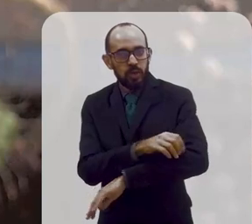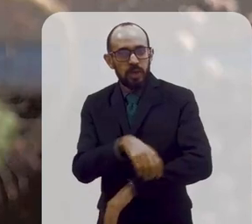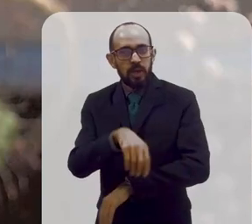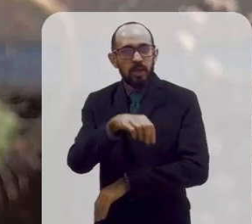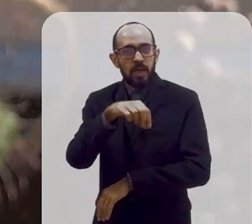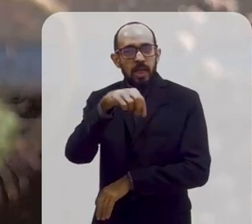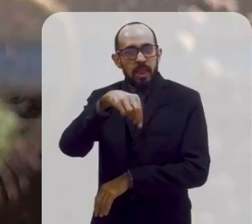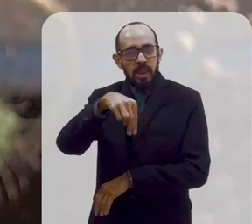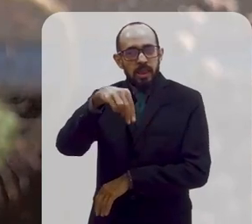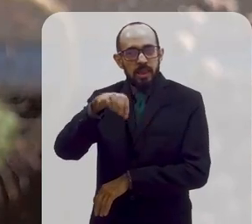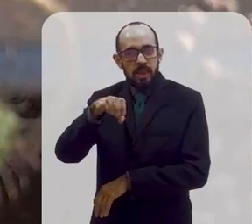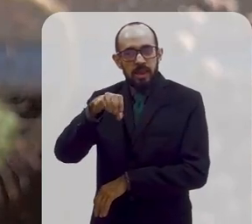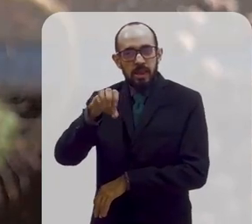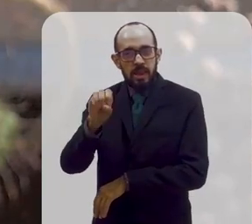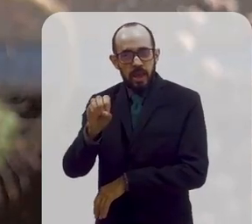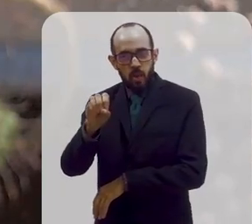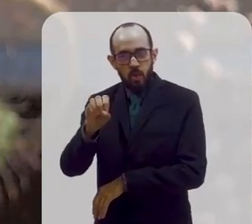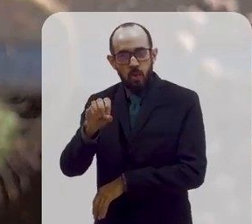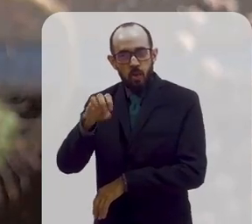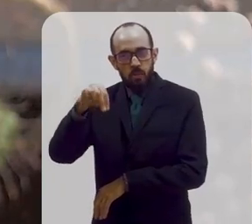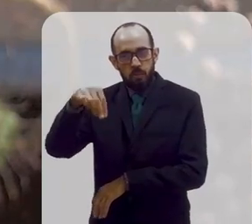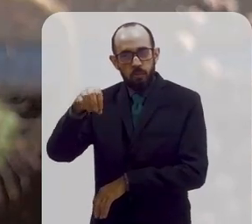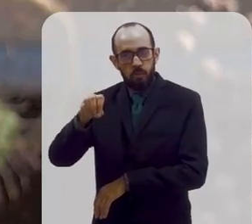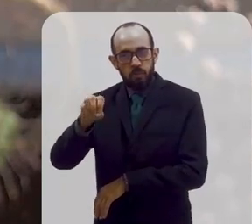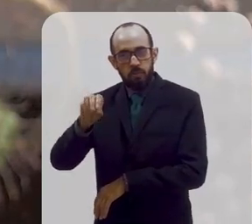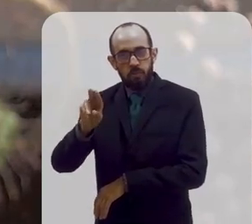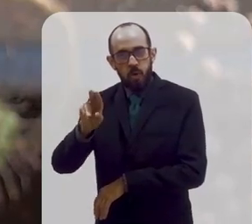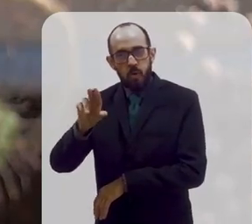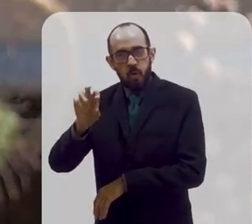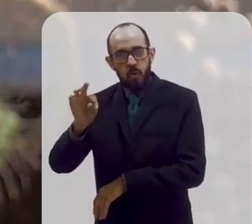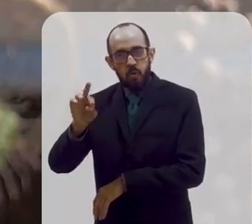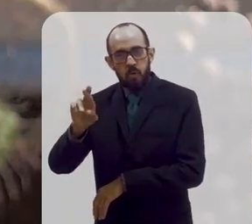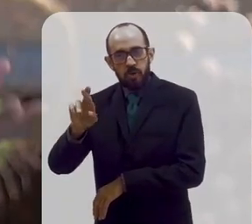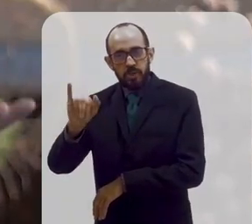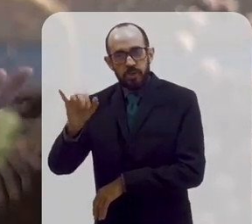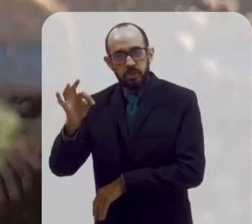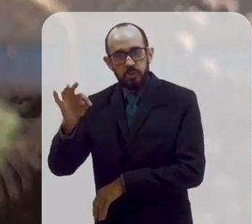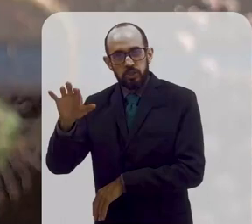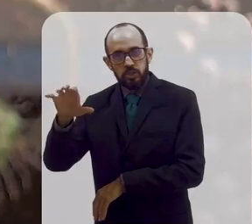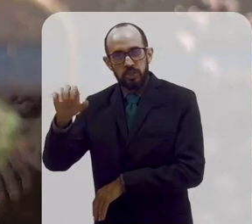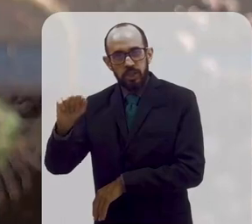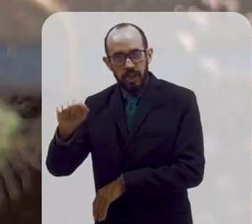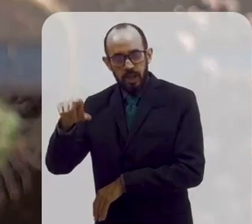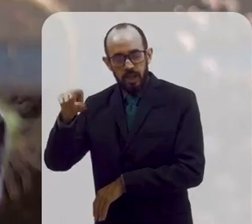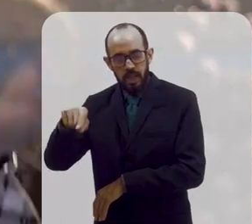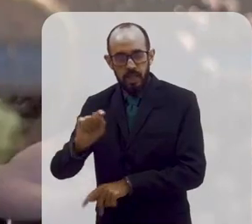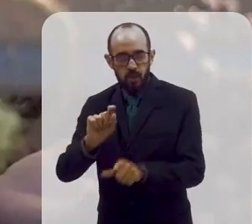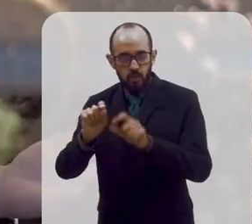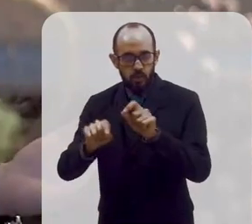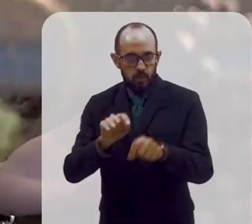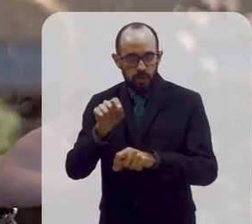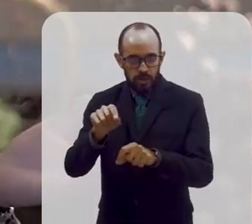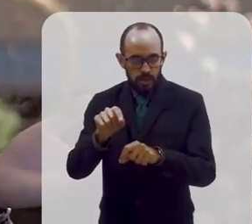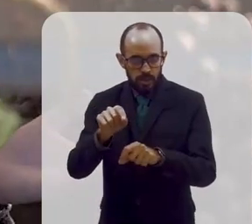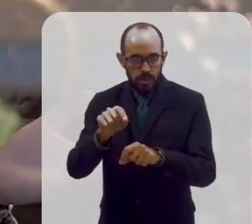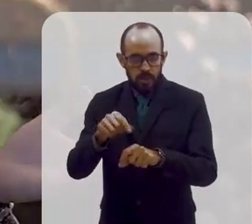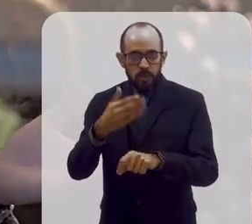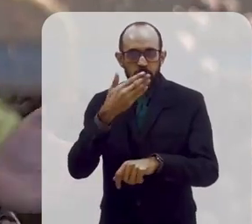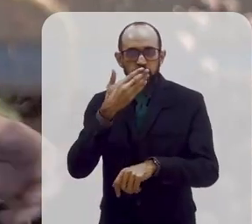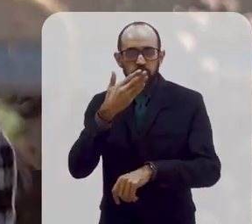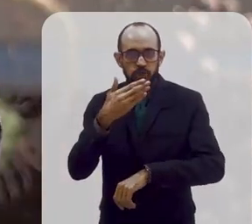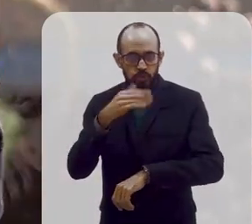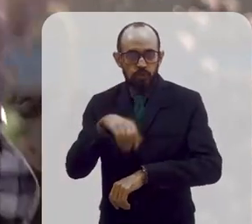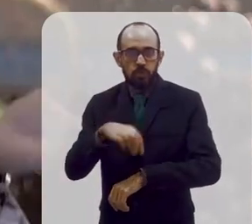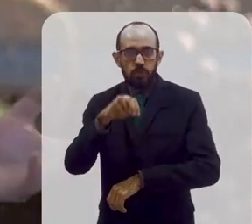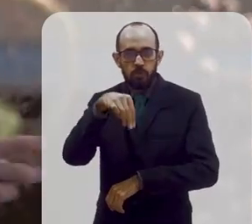neomourisca. Ele mistura. O que é isso? O é uma arquitetura neomourisca? Predomina a arquitetura